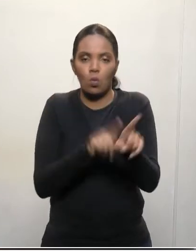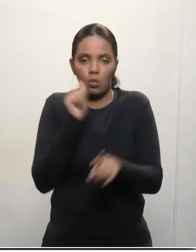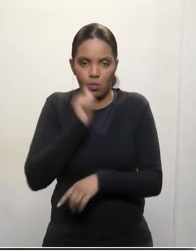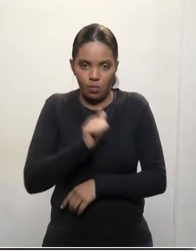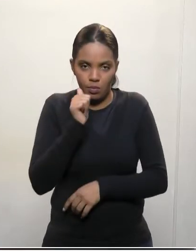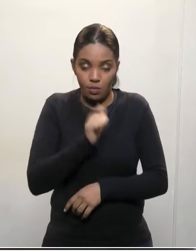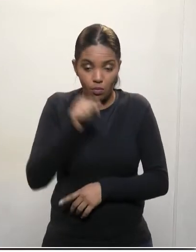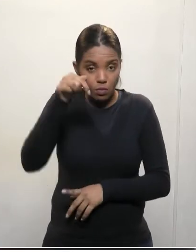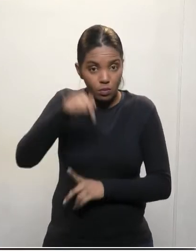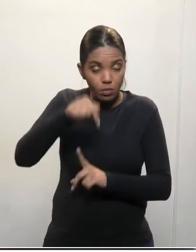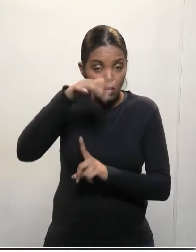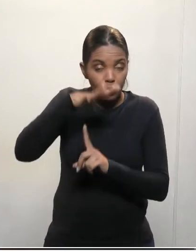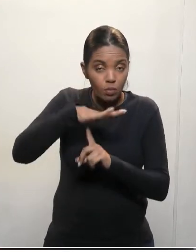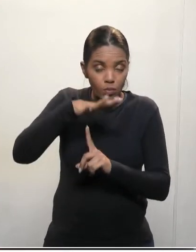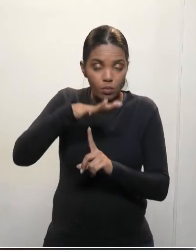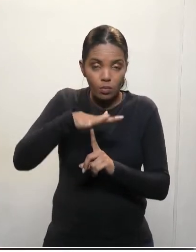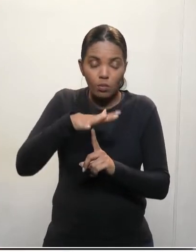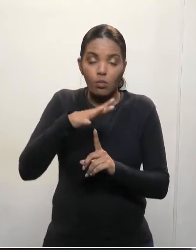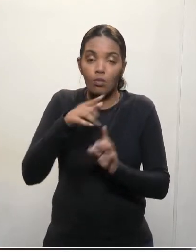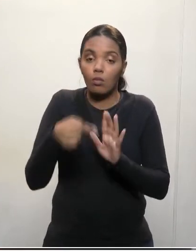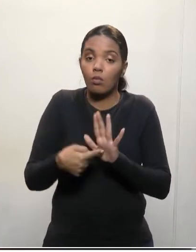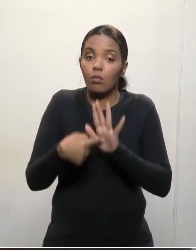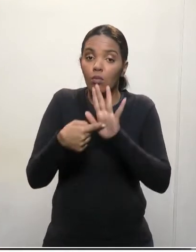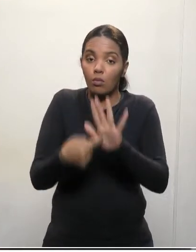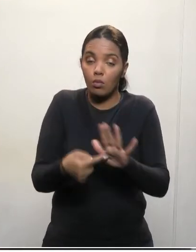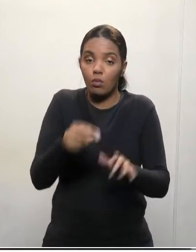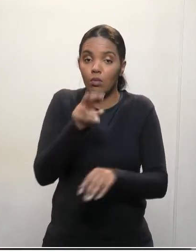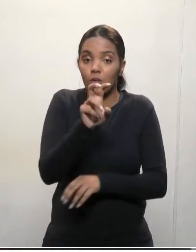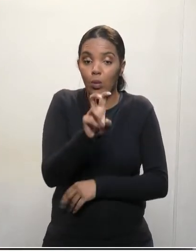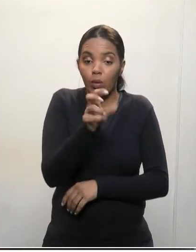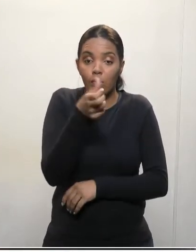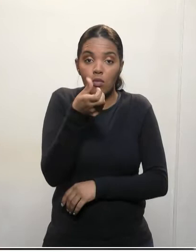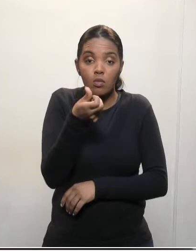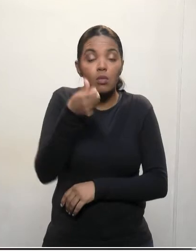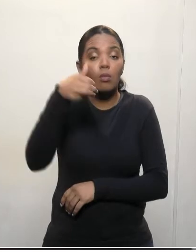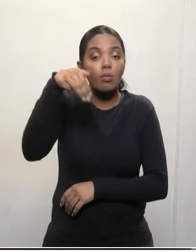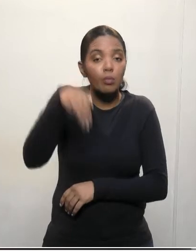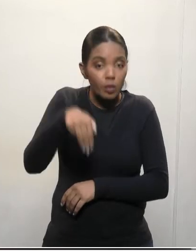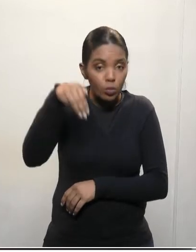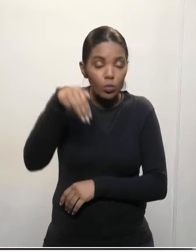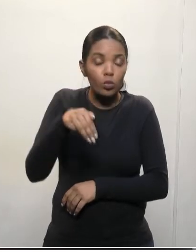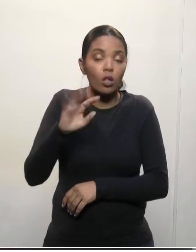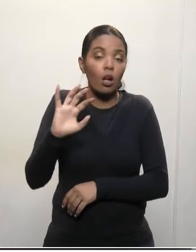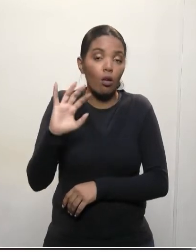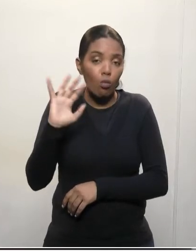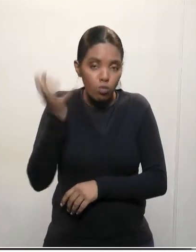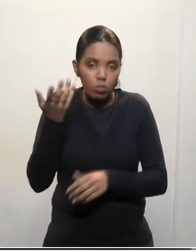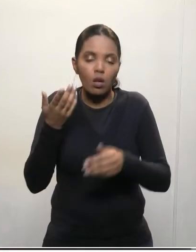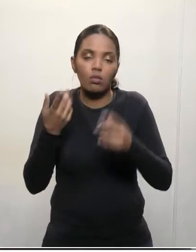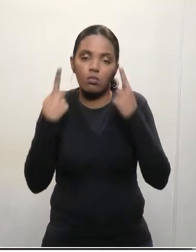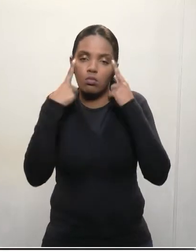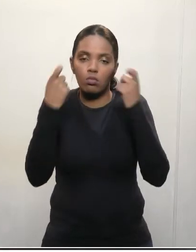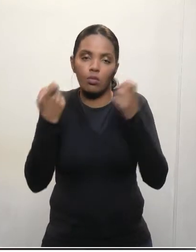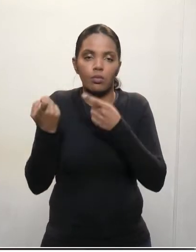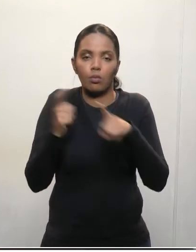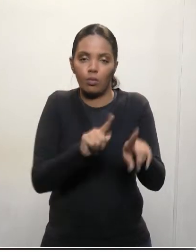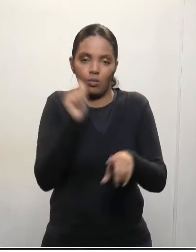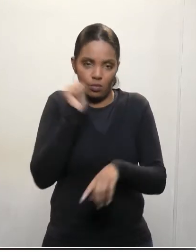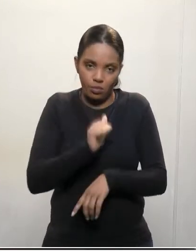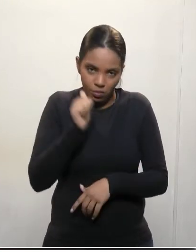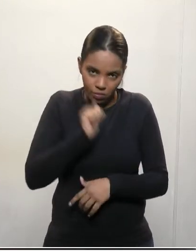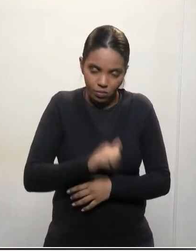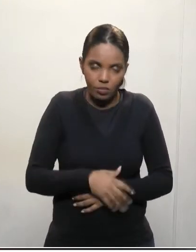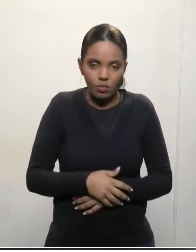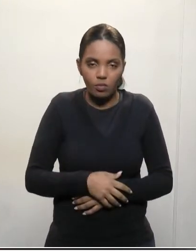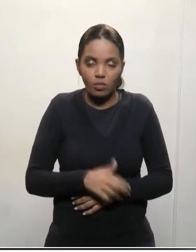No nosso estado do Paraná, os dados são que a cada 56 minutos é registrado um caso de violência contra a mulher. E nós